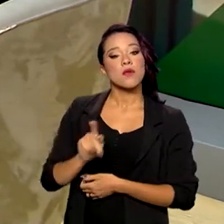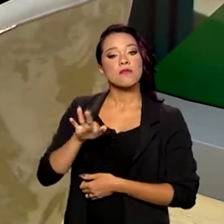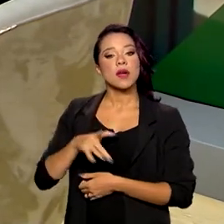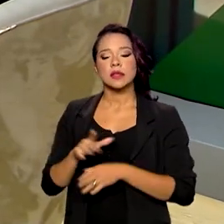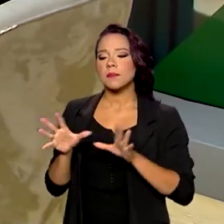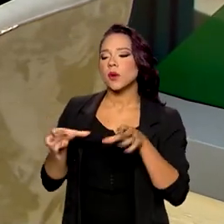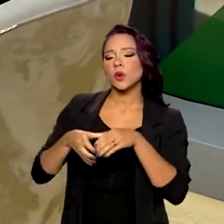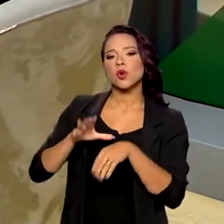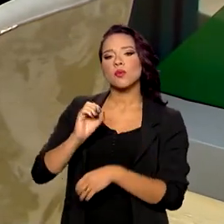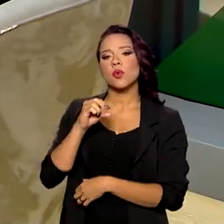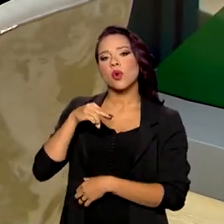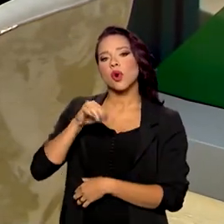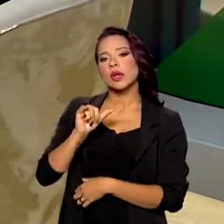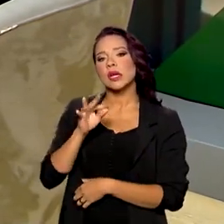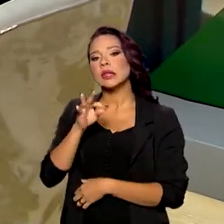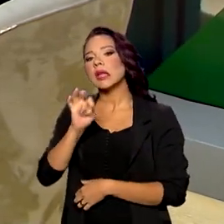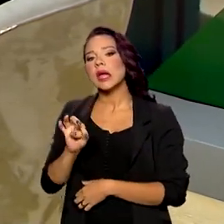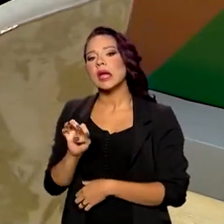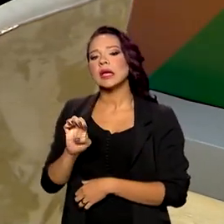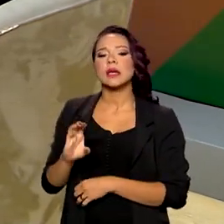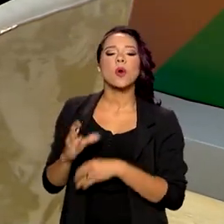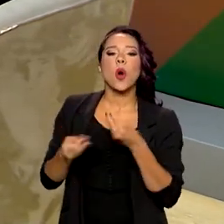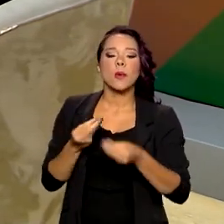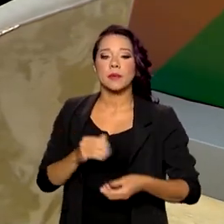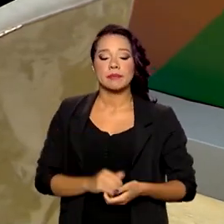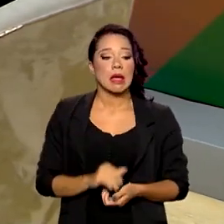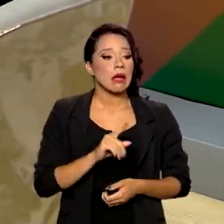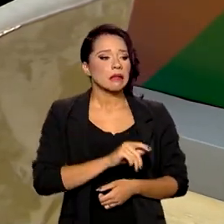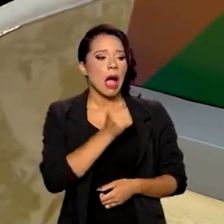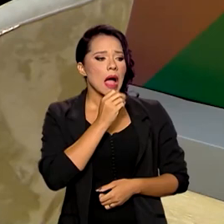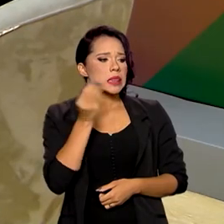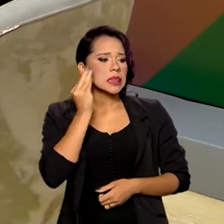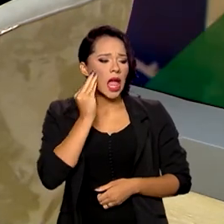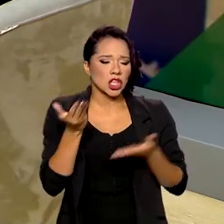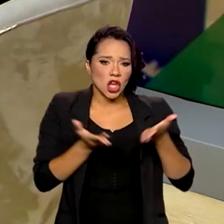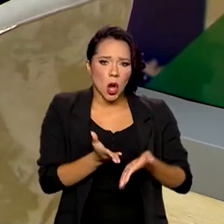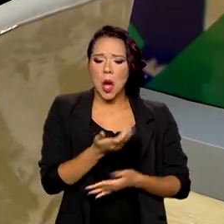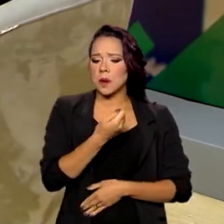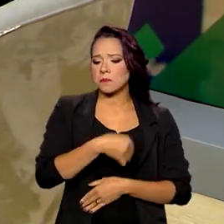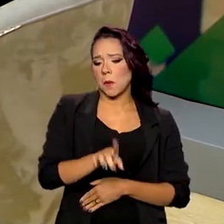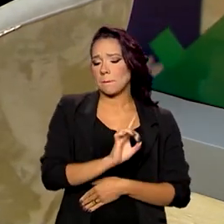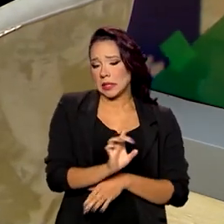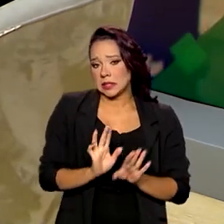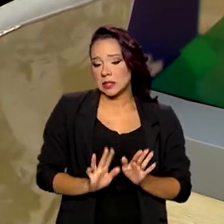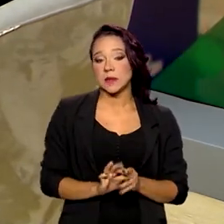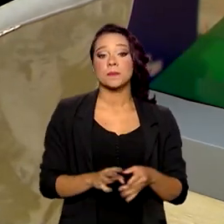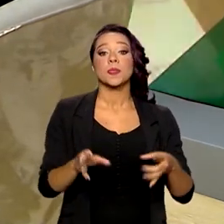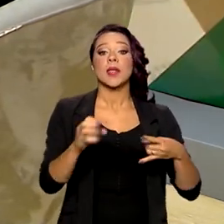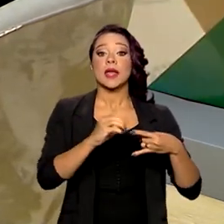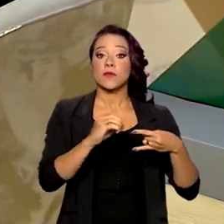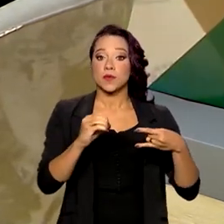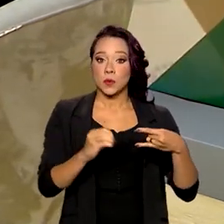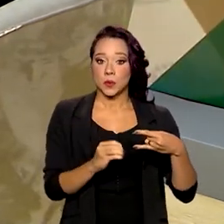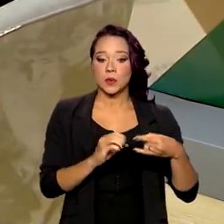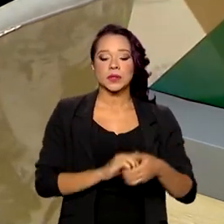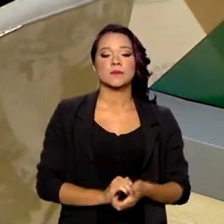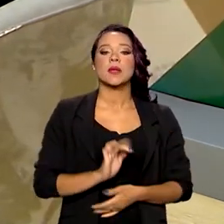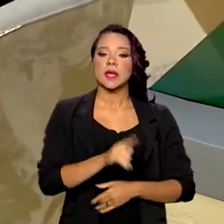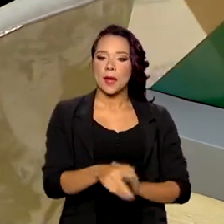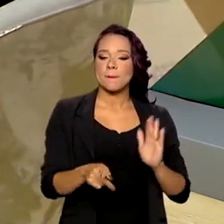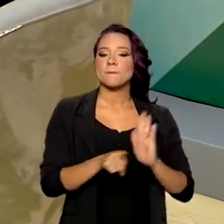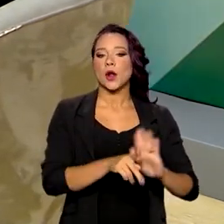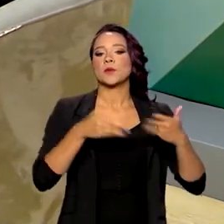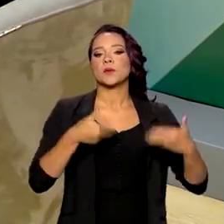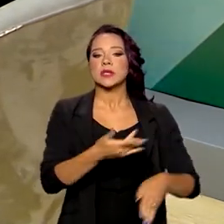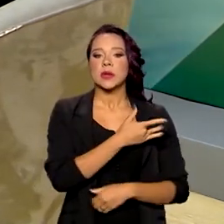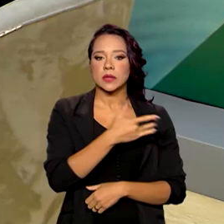Conitec ainda? Como é que está essa questão? Não há necessidade destes testes passarem por avaliação da Conitec. E a Fiocruz, que faz parte do